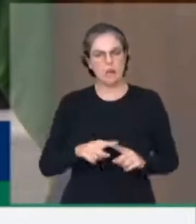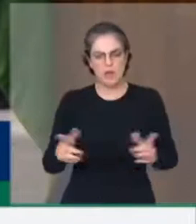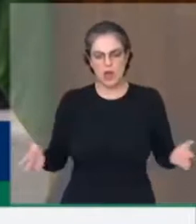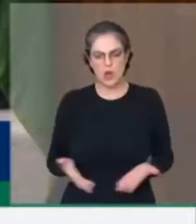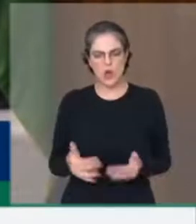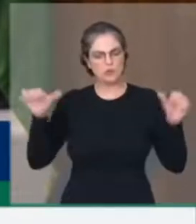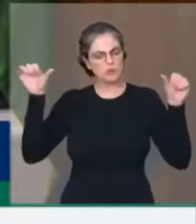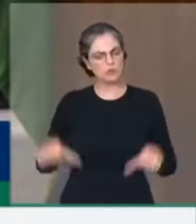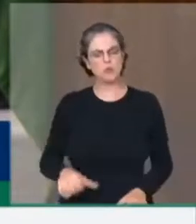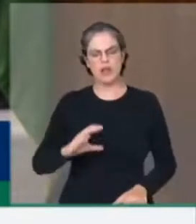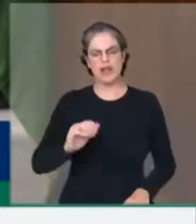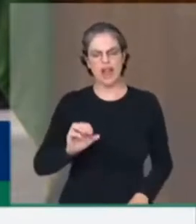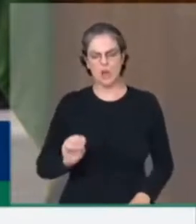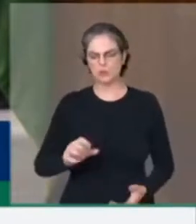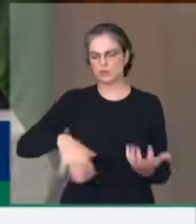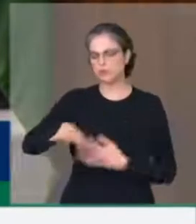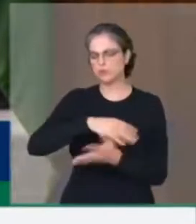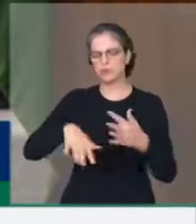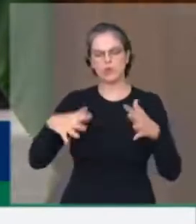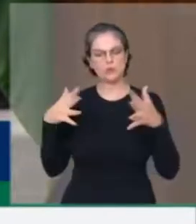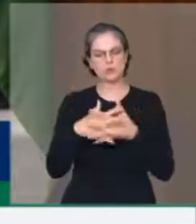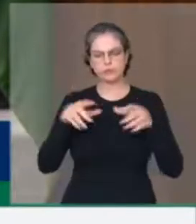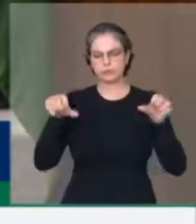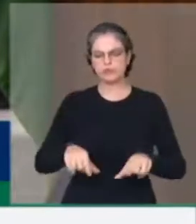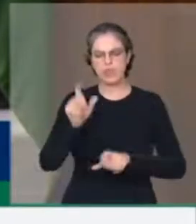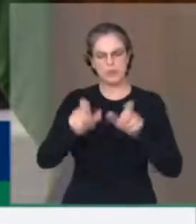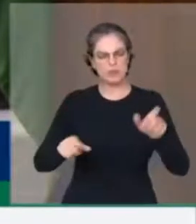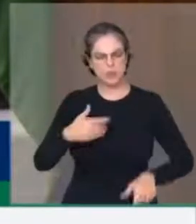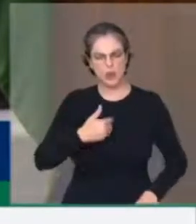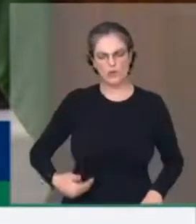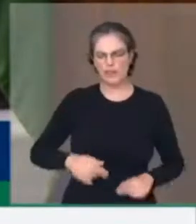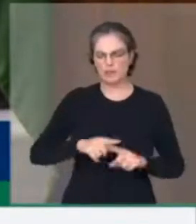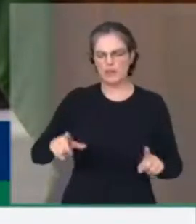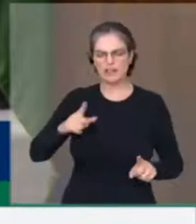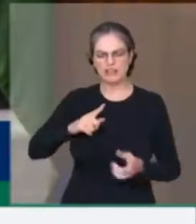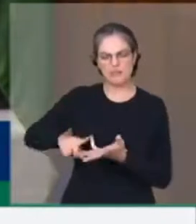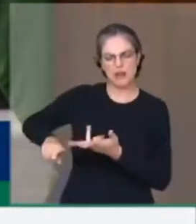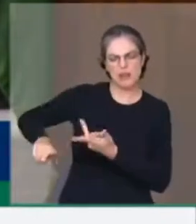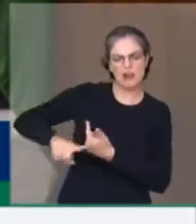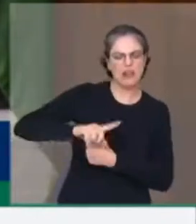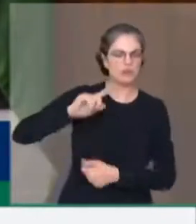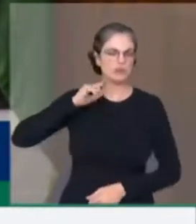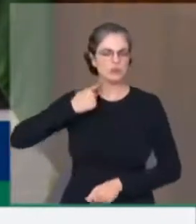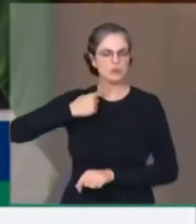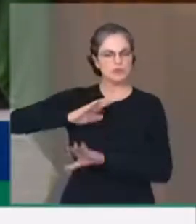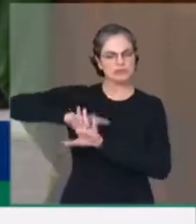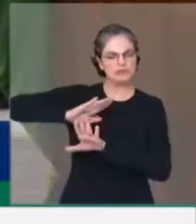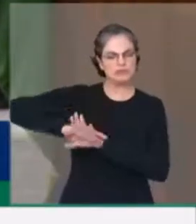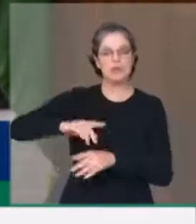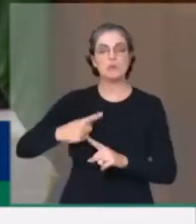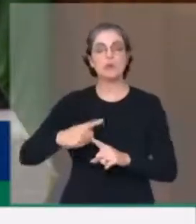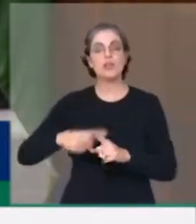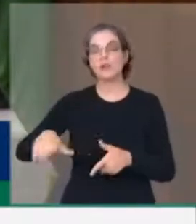institucional e é governado com pessoas, com vínculos, com o próprio crime organizado, com as milícias, porque viveu uma crise